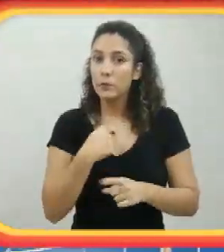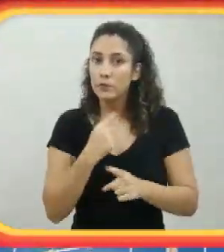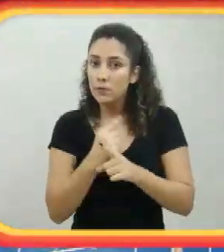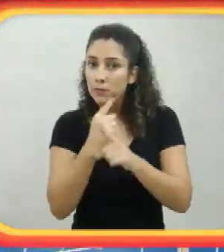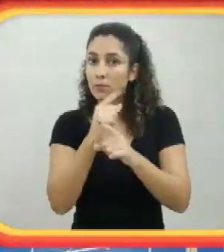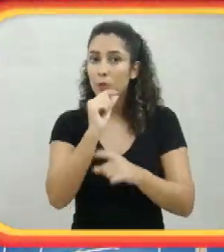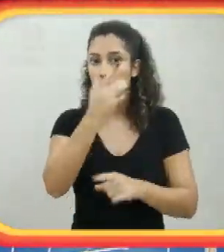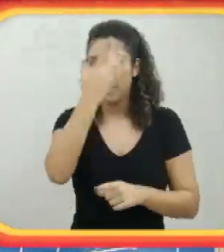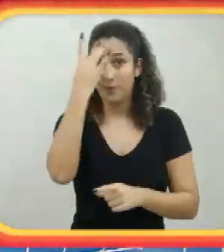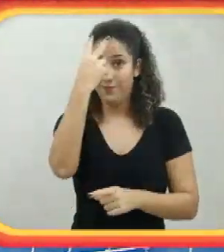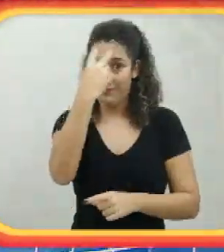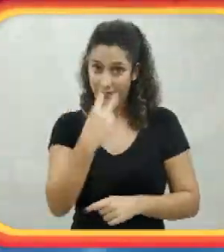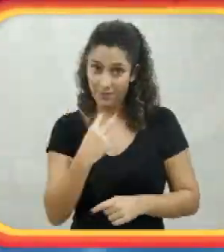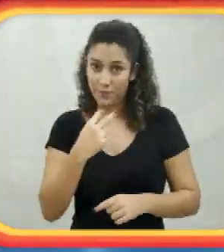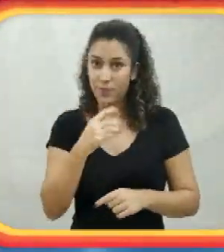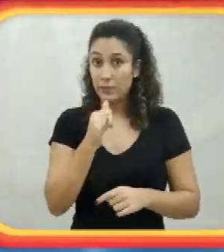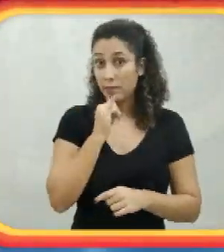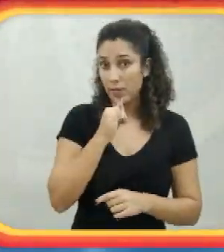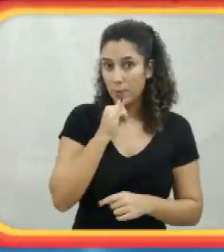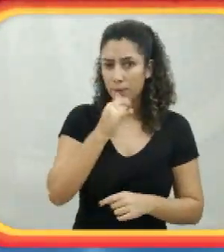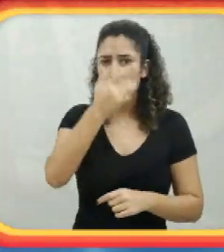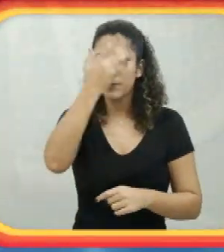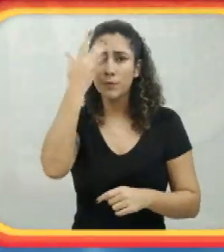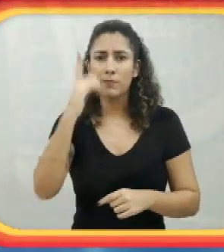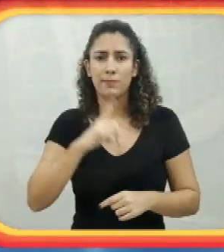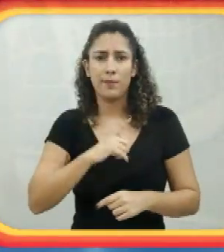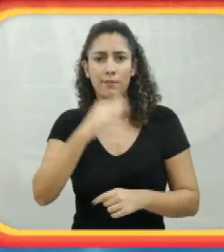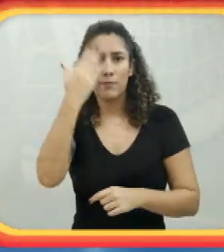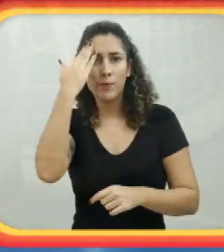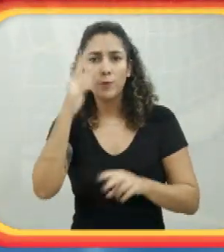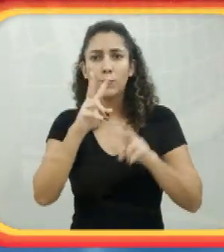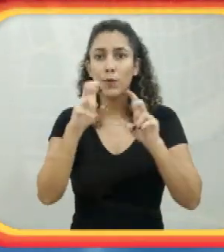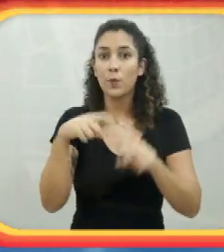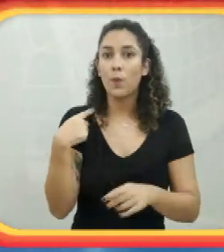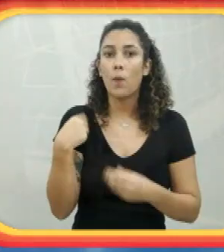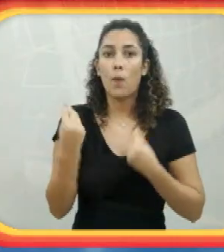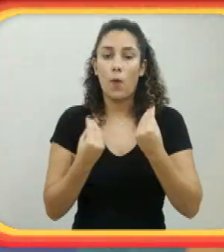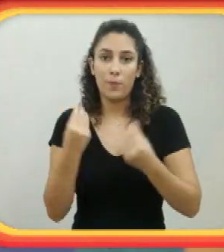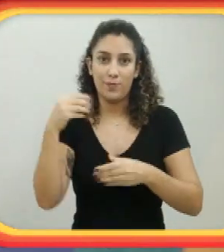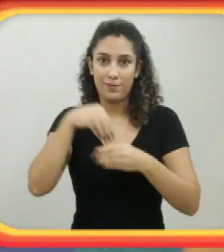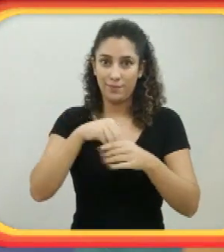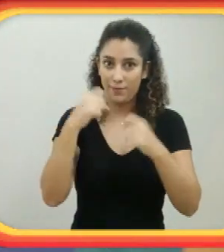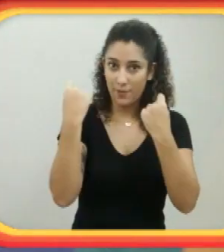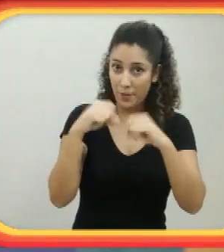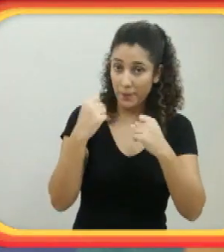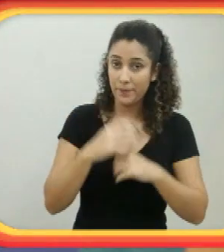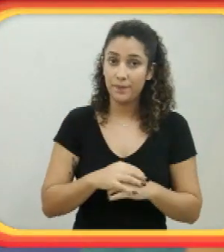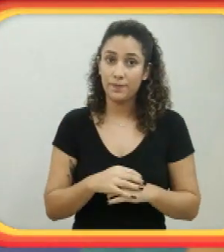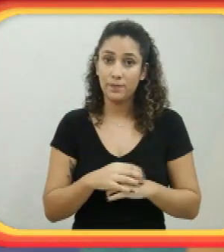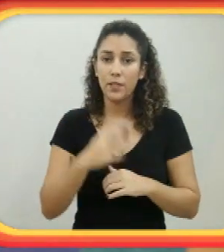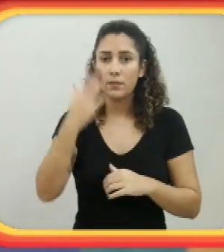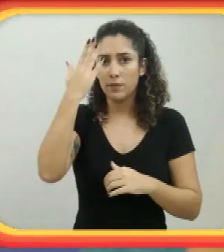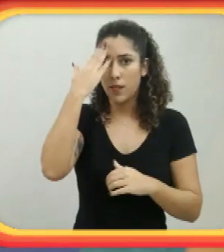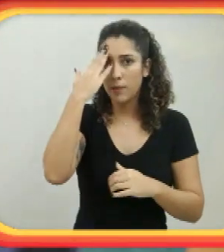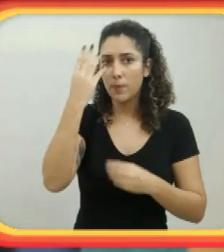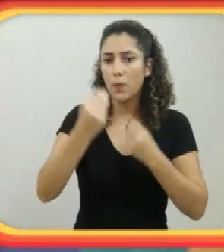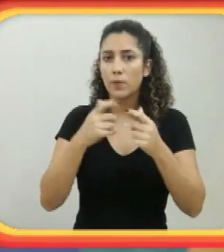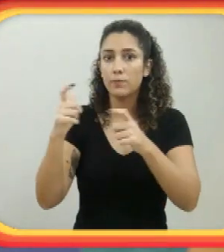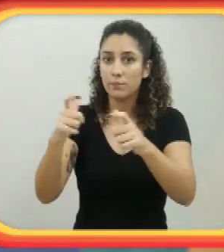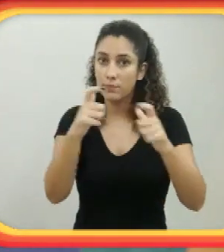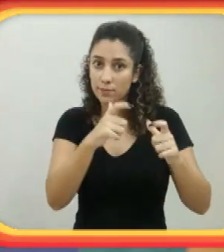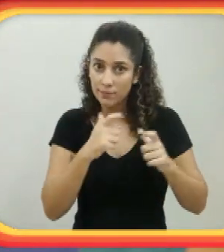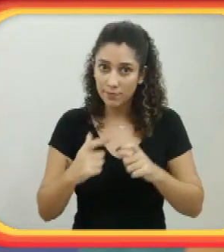que nós encontramos como deficiente visual, Por exemplo, as pessoas terem o entendimento que nós sabemos andar numa